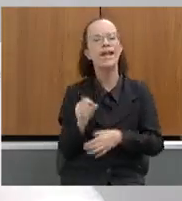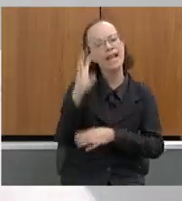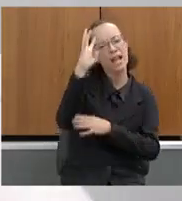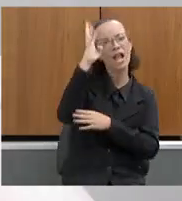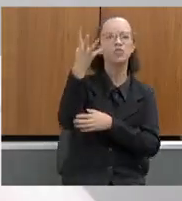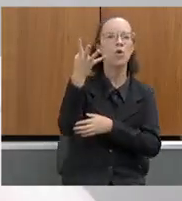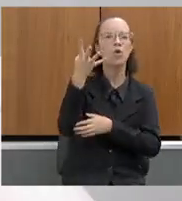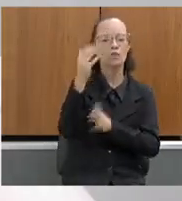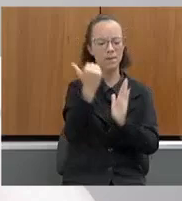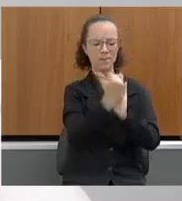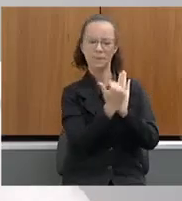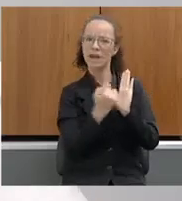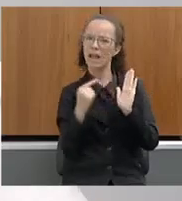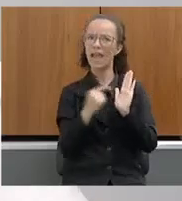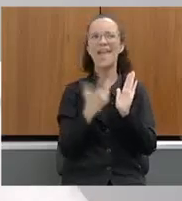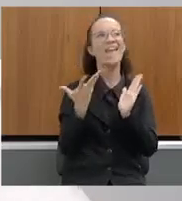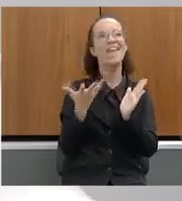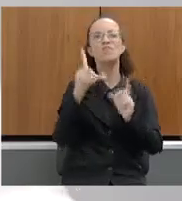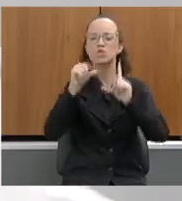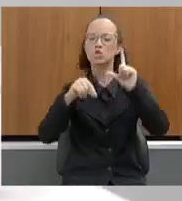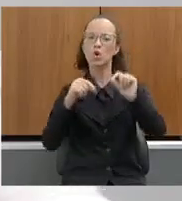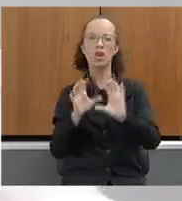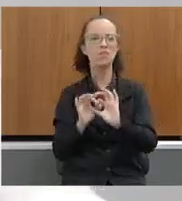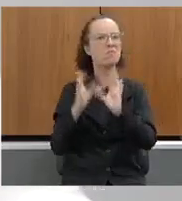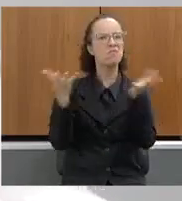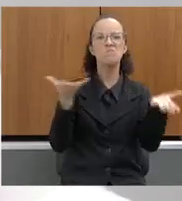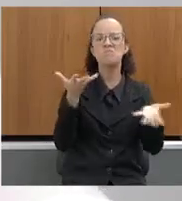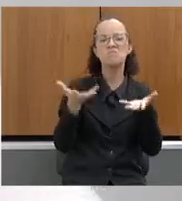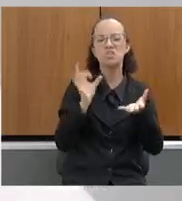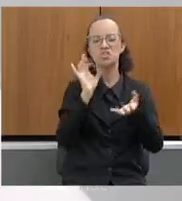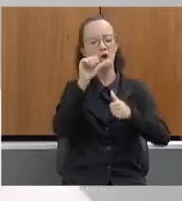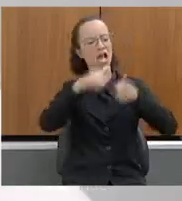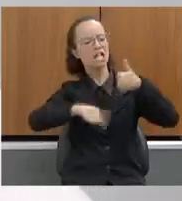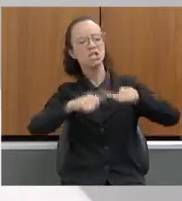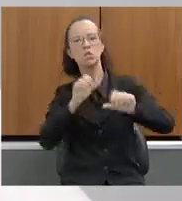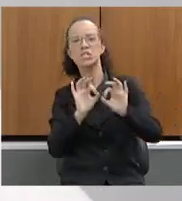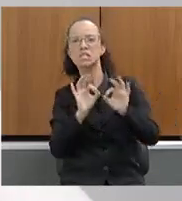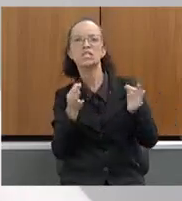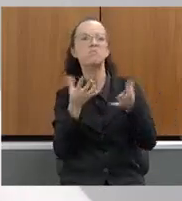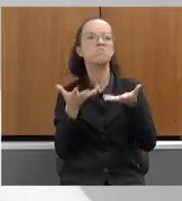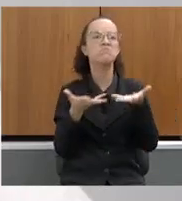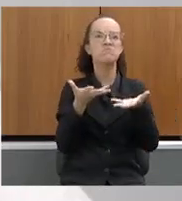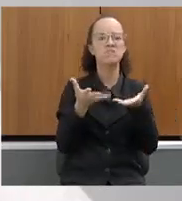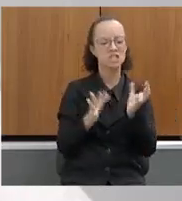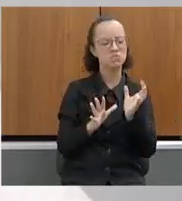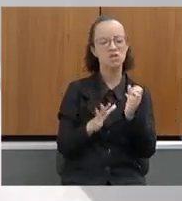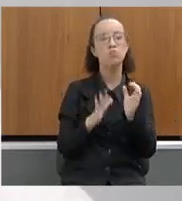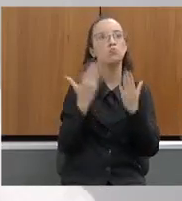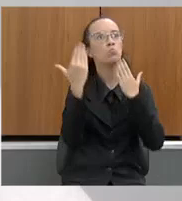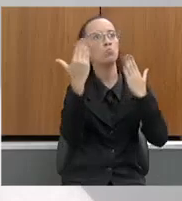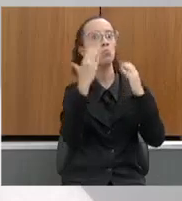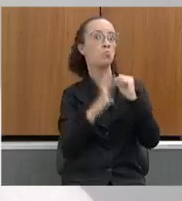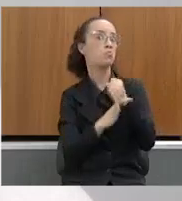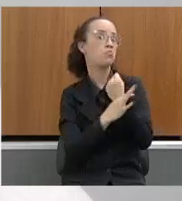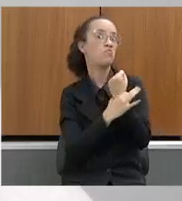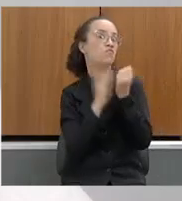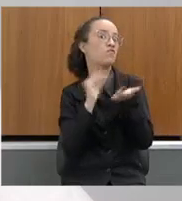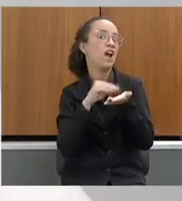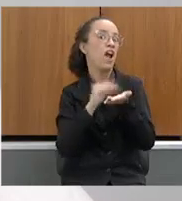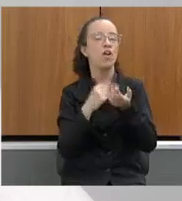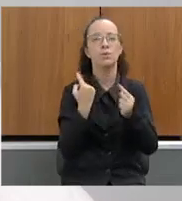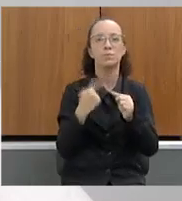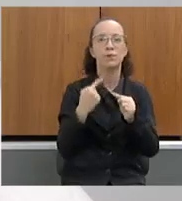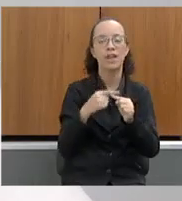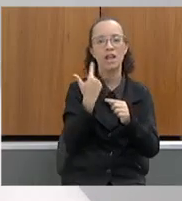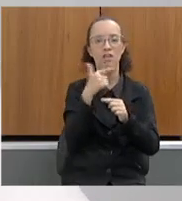Esses procedimentos são subjetivos. A senhora fez uma análise da suposta insegurança, por não termos